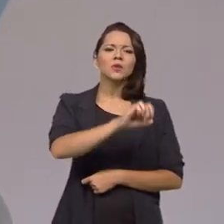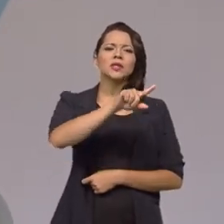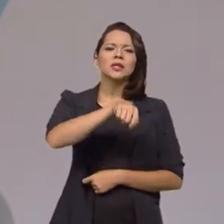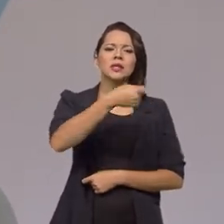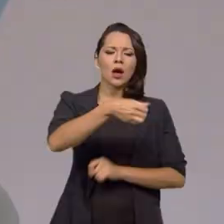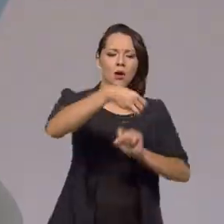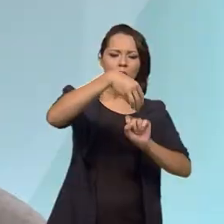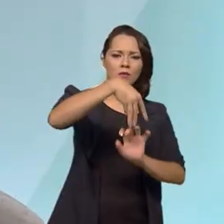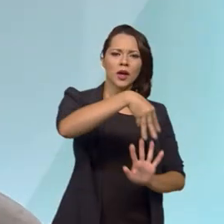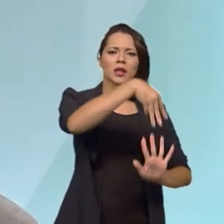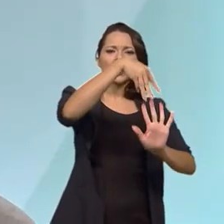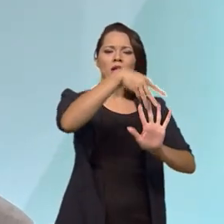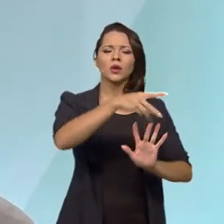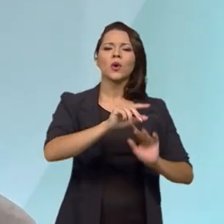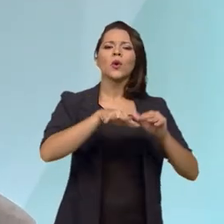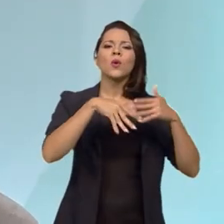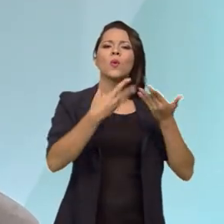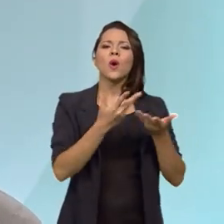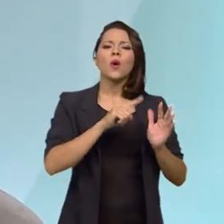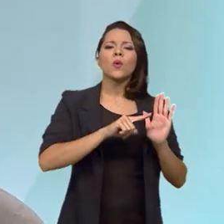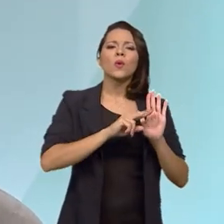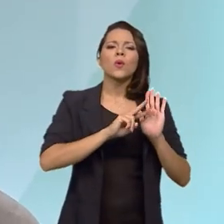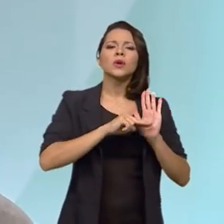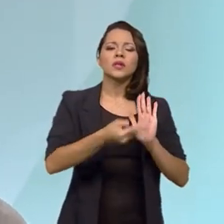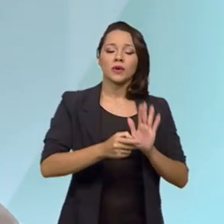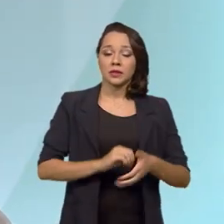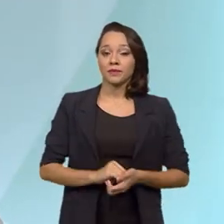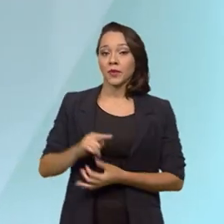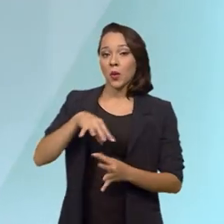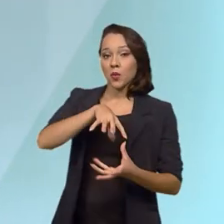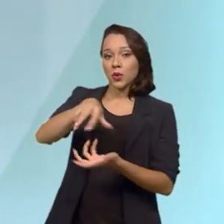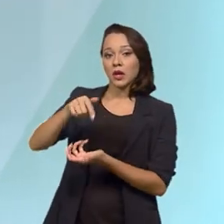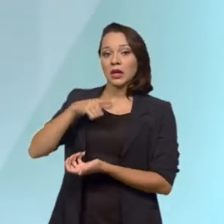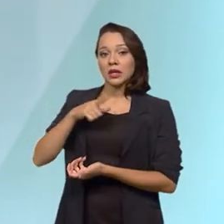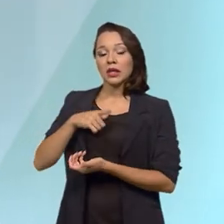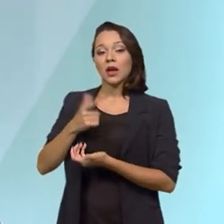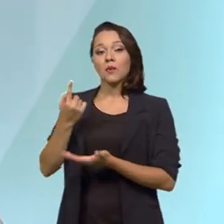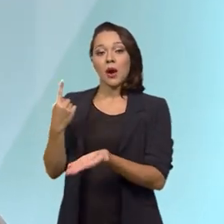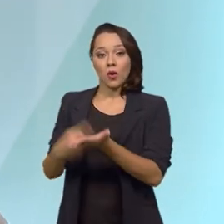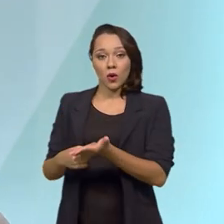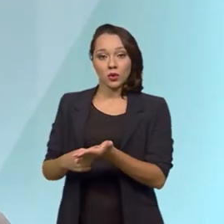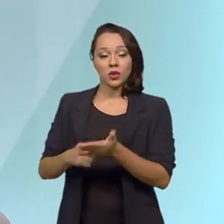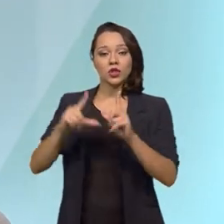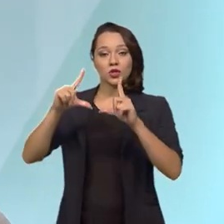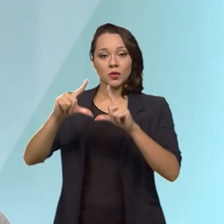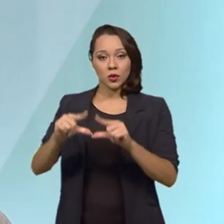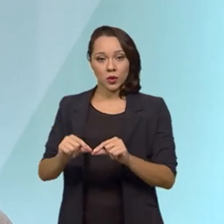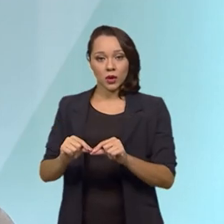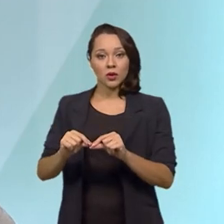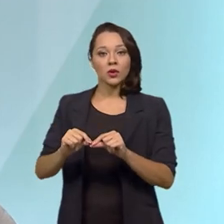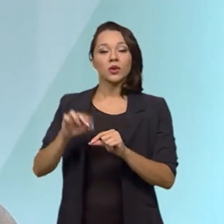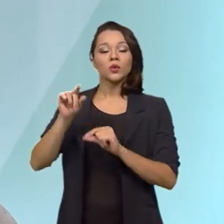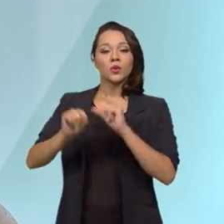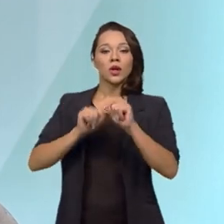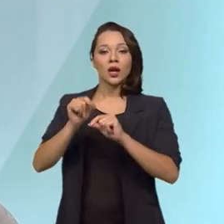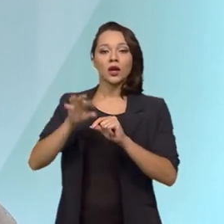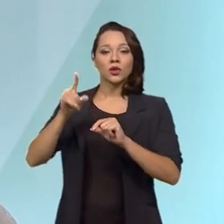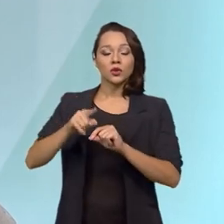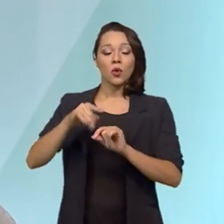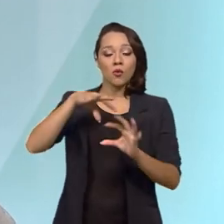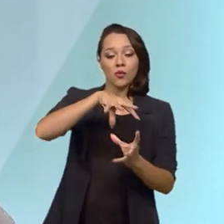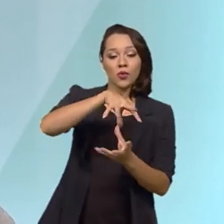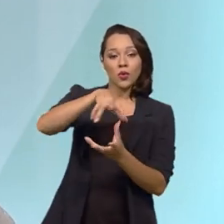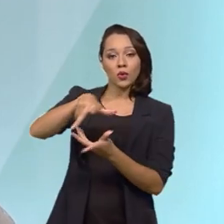O mundo tem um acordo do clima que fala da redução de emissões de gases de efeito estufa. O metano é um desses